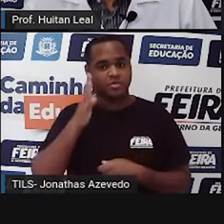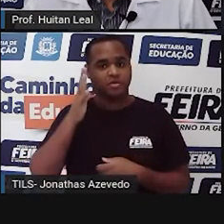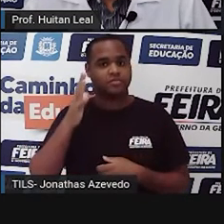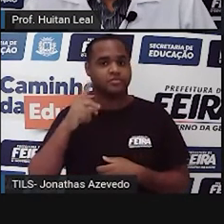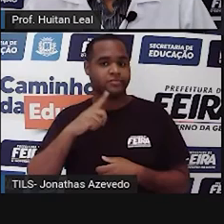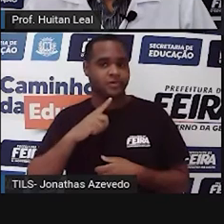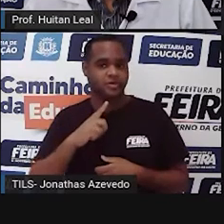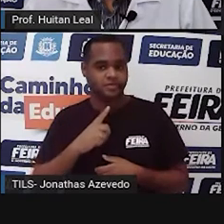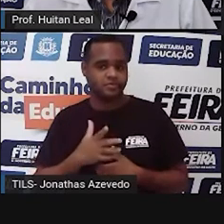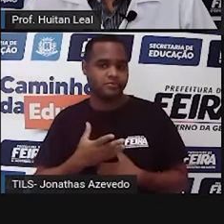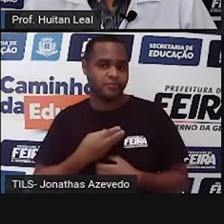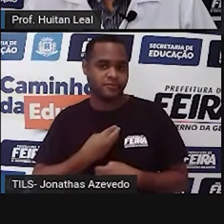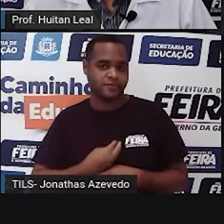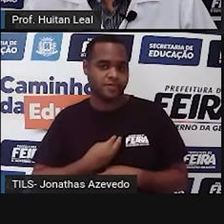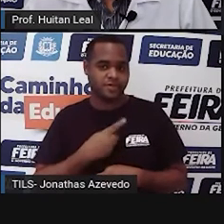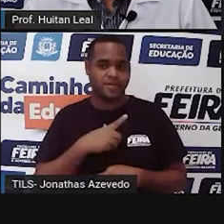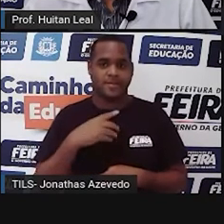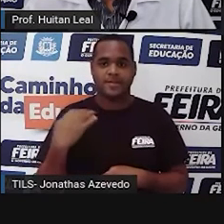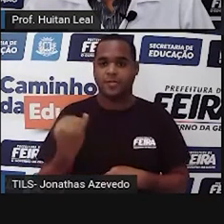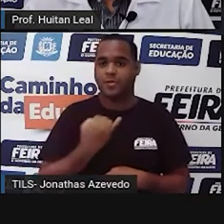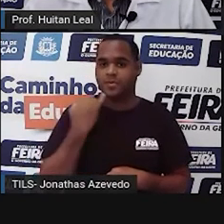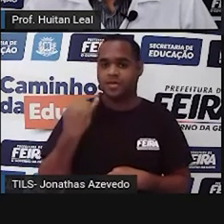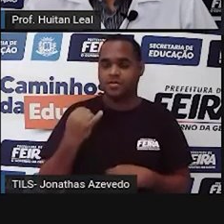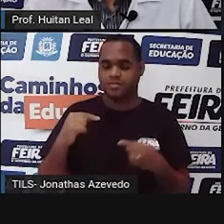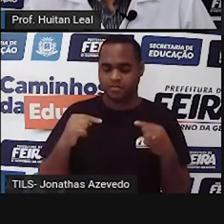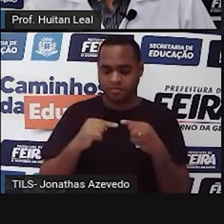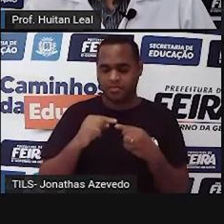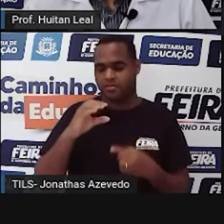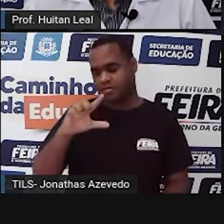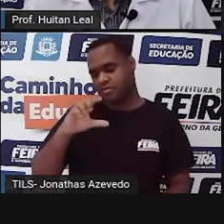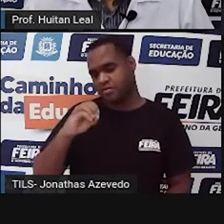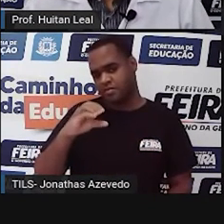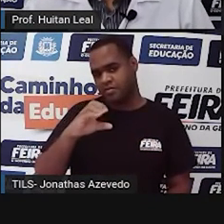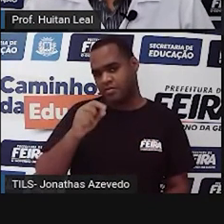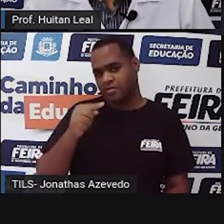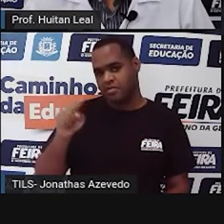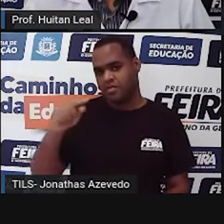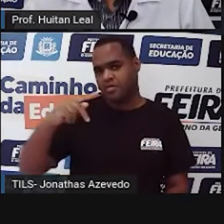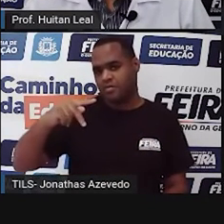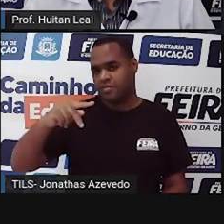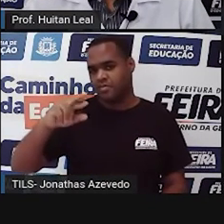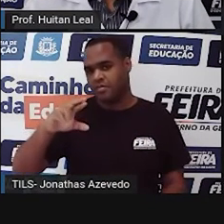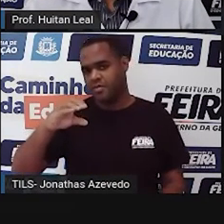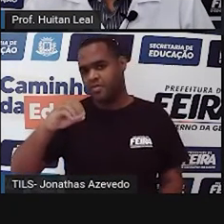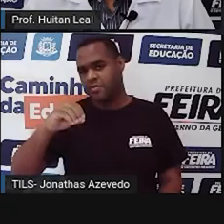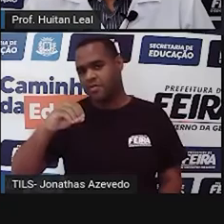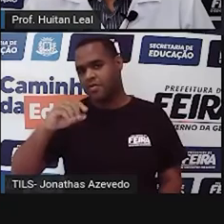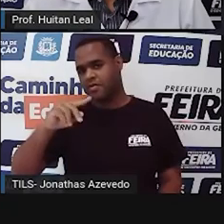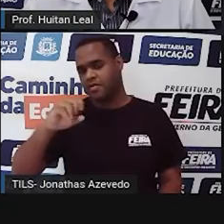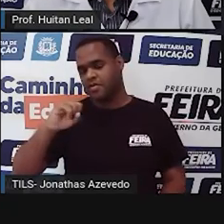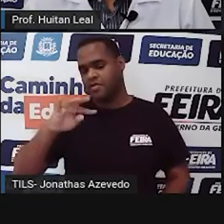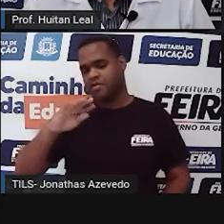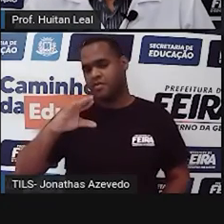existem as locuções prepositivas, que é o que vamos ver a partir de agora.